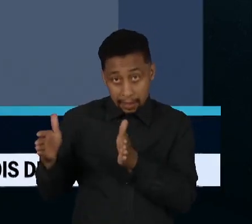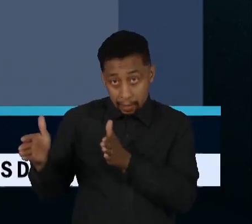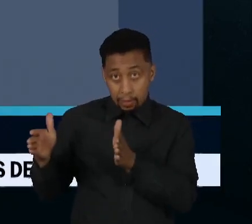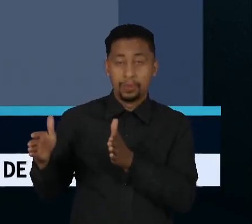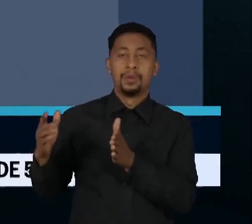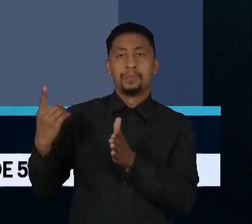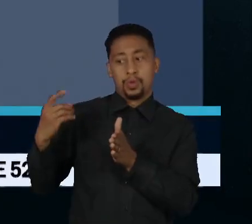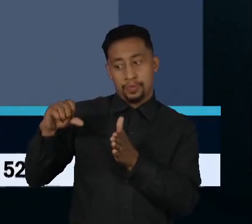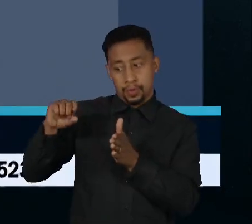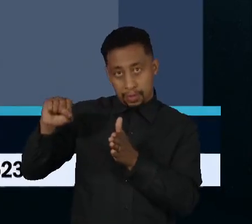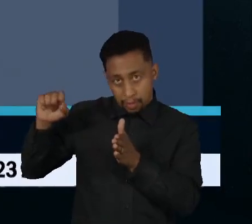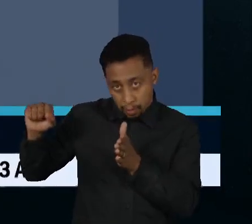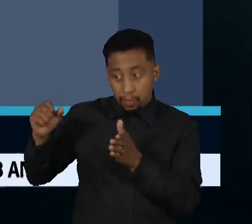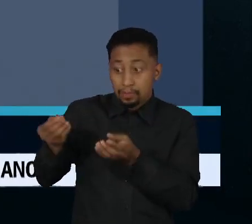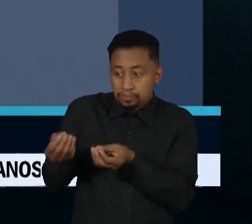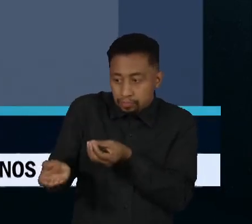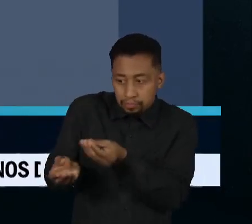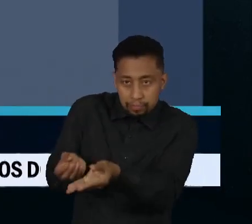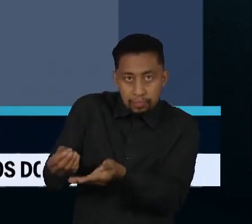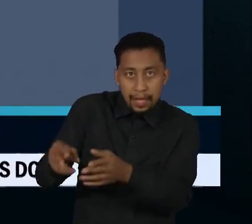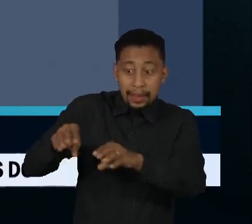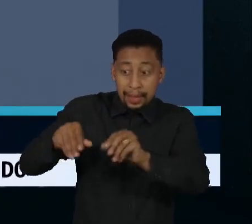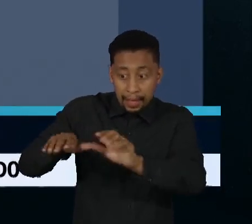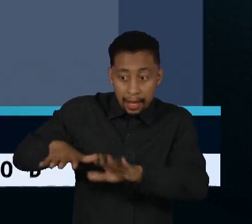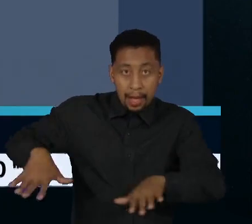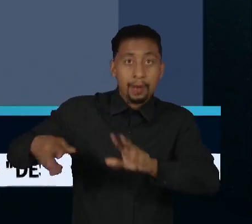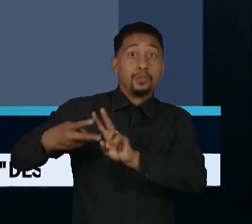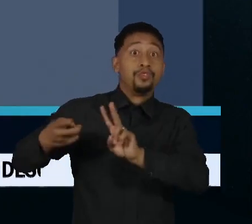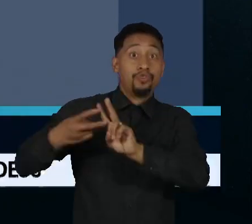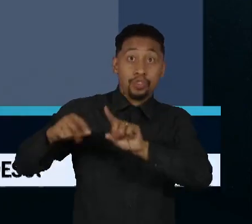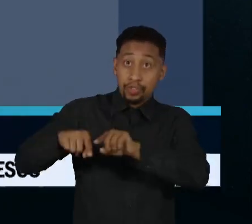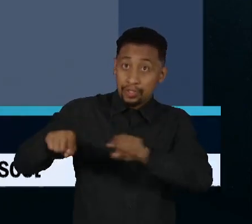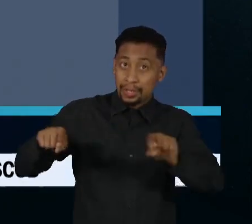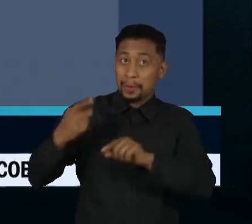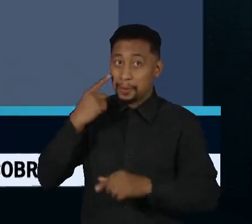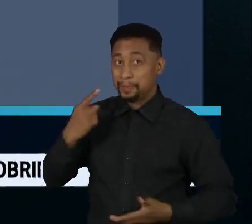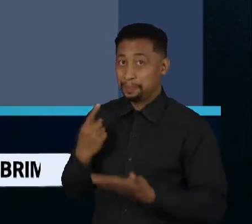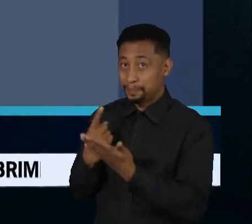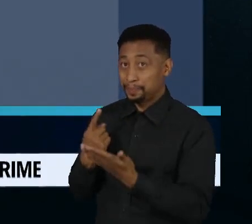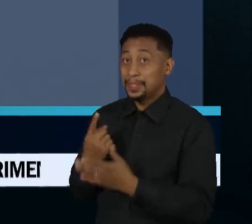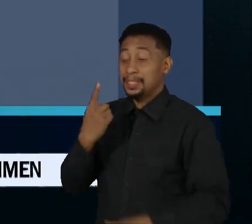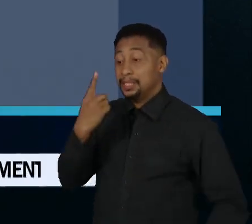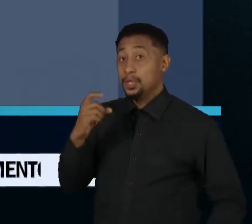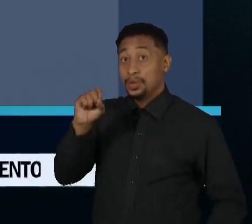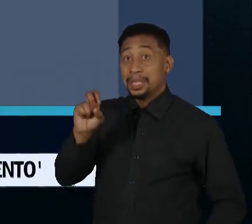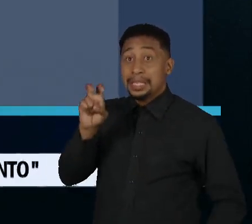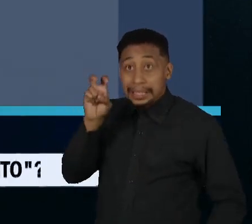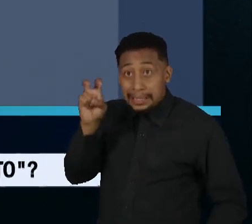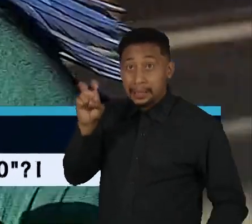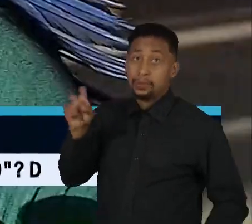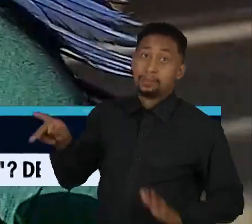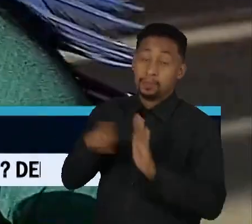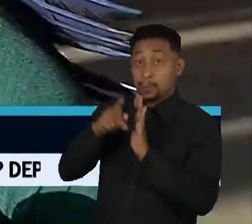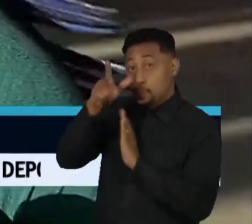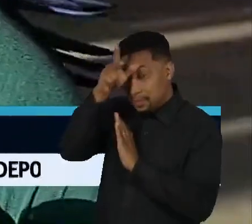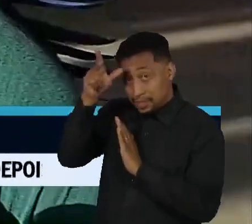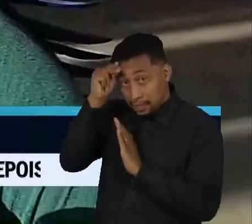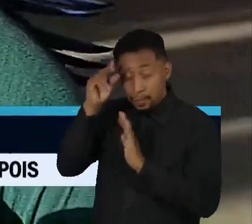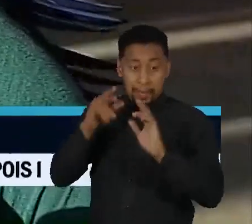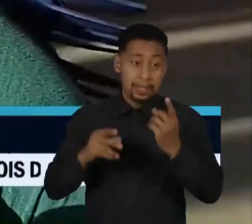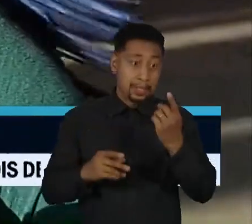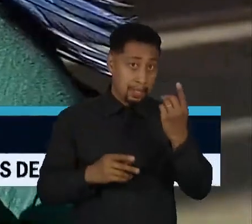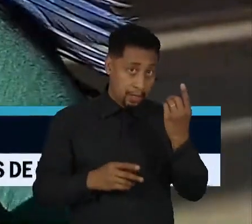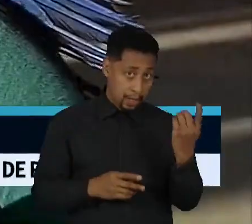de 114 territórios que estão em fases avançadas de transferência aos povos originários. Já era